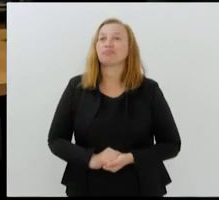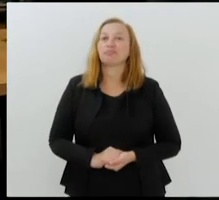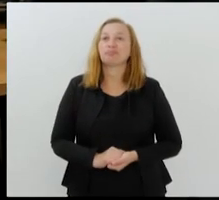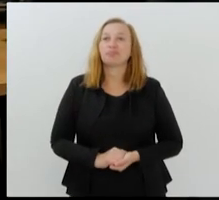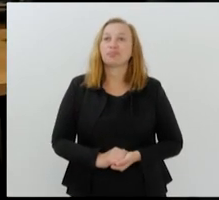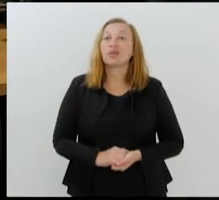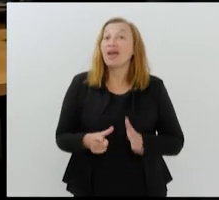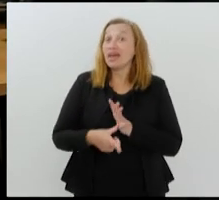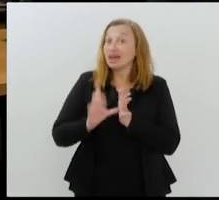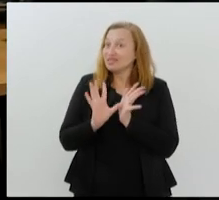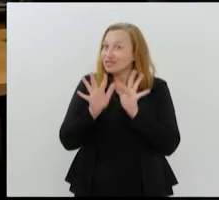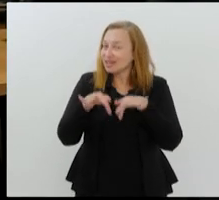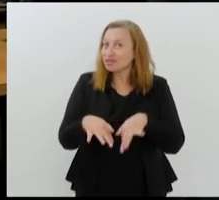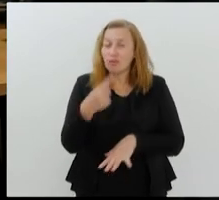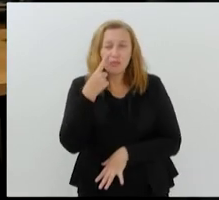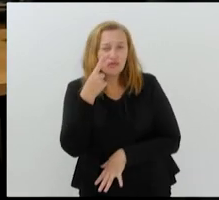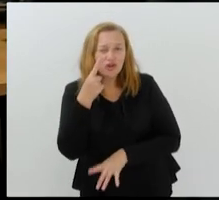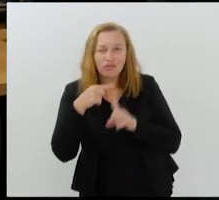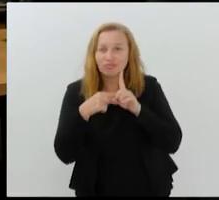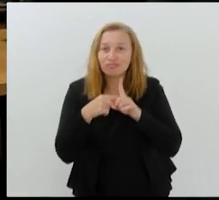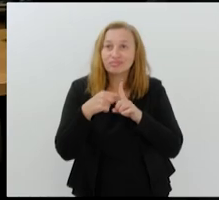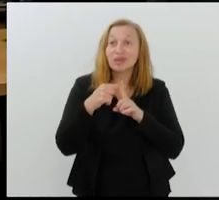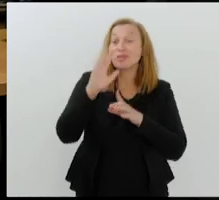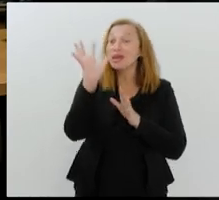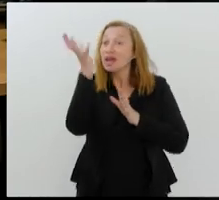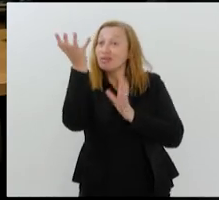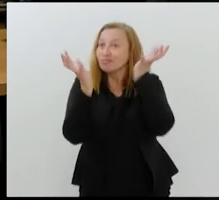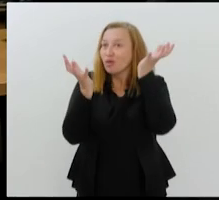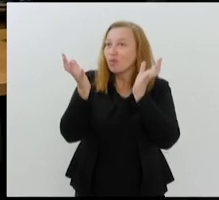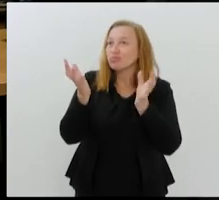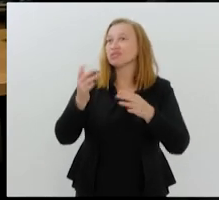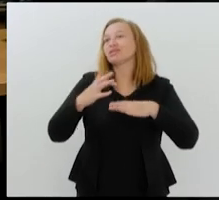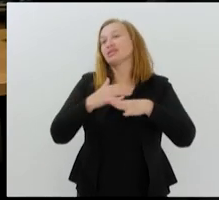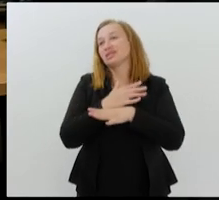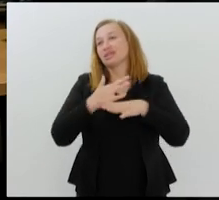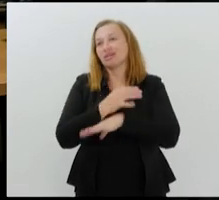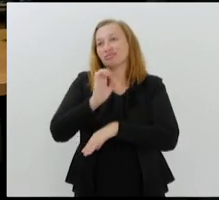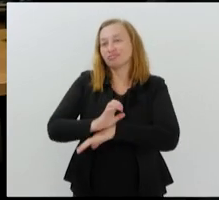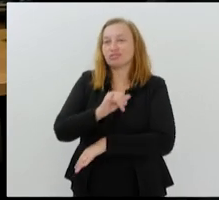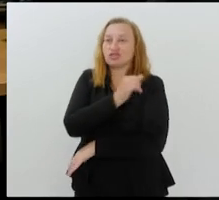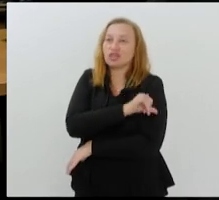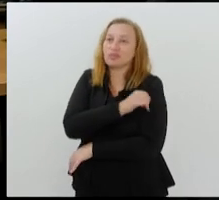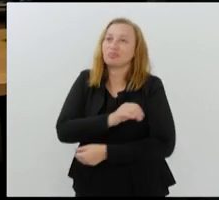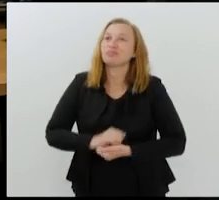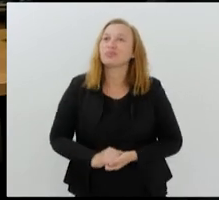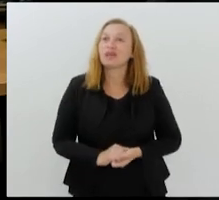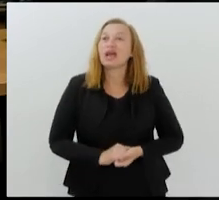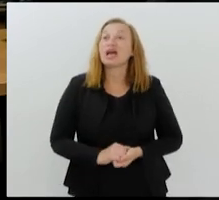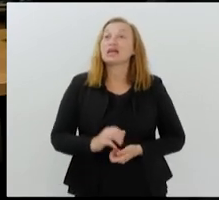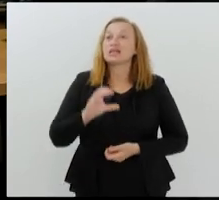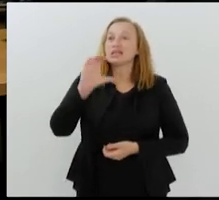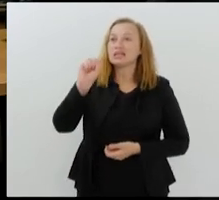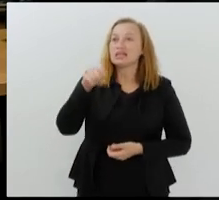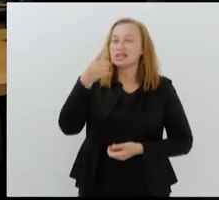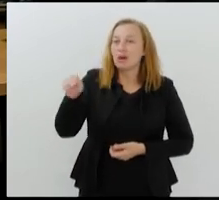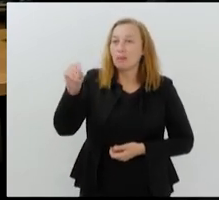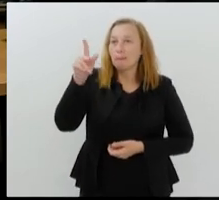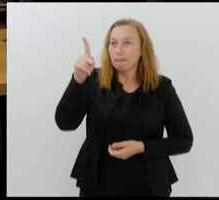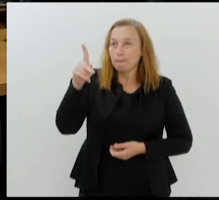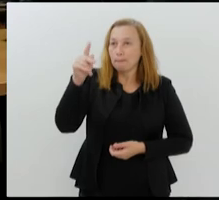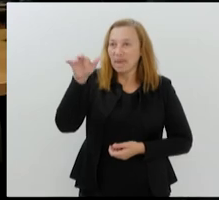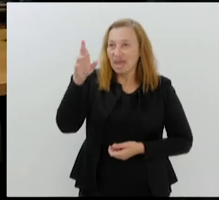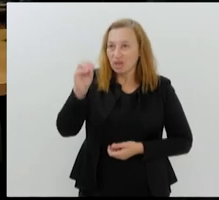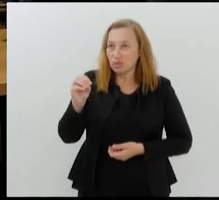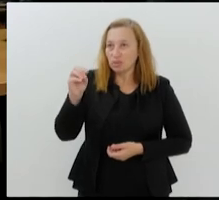E antes de encerrar, vamos dar uma olhada no tempo em algumas cidades do estado. Você vê aqui na tela São Pedro da Aldeia, que está nublado, 24